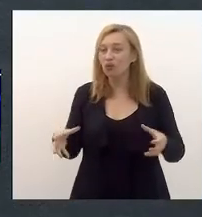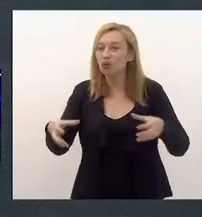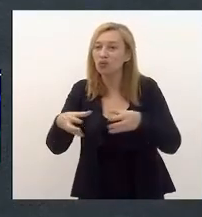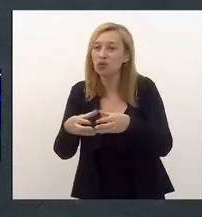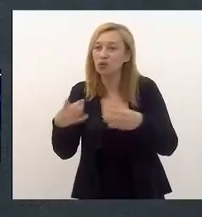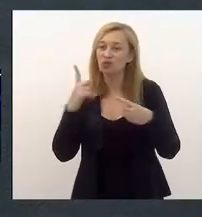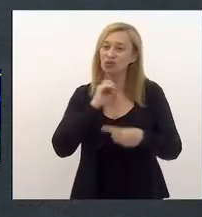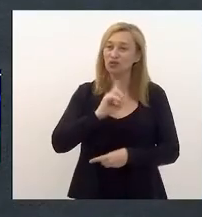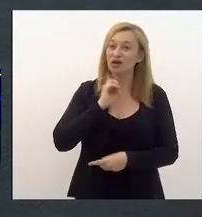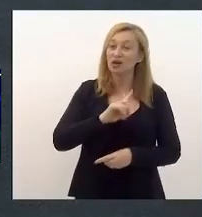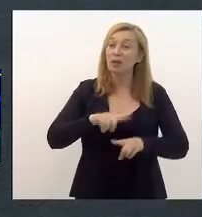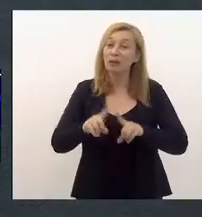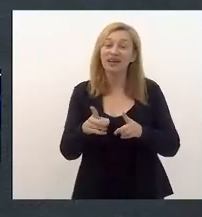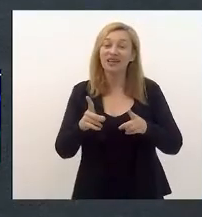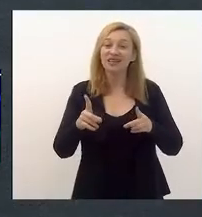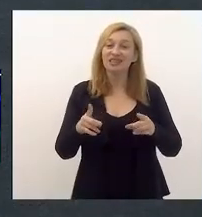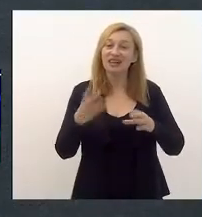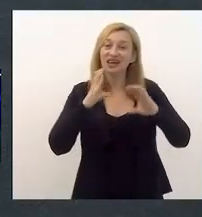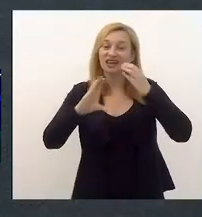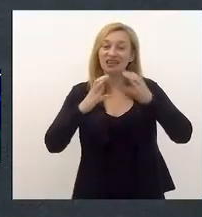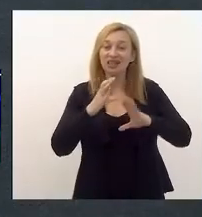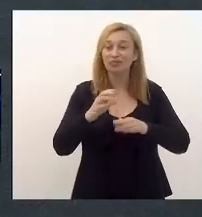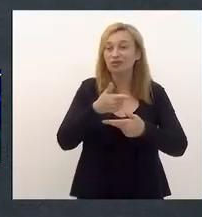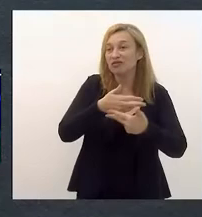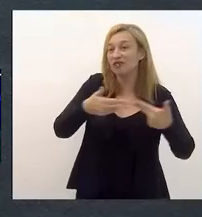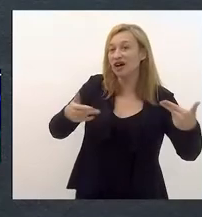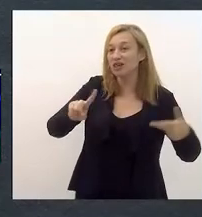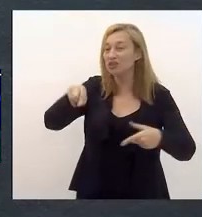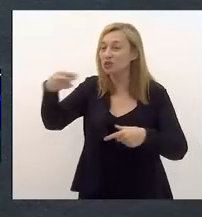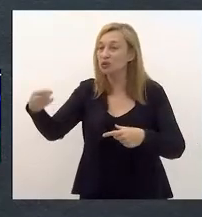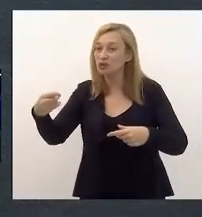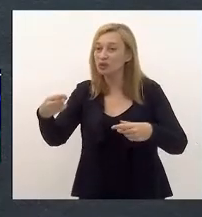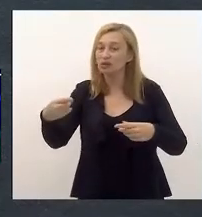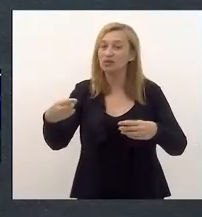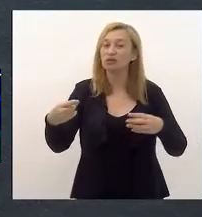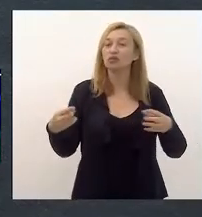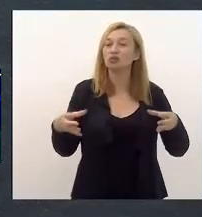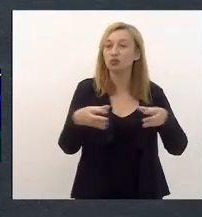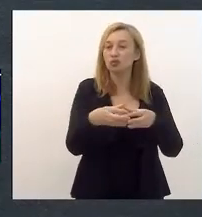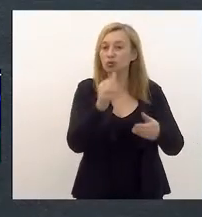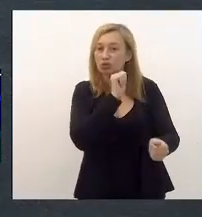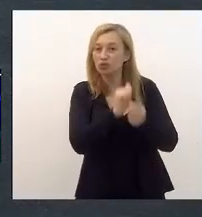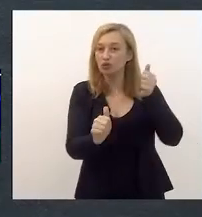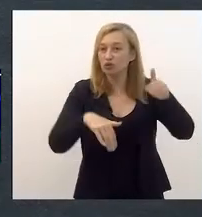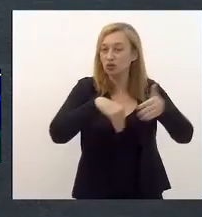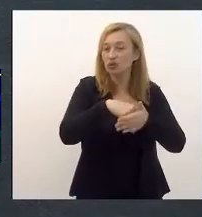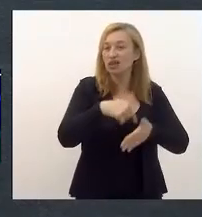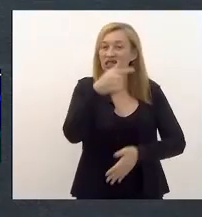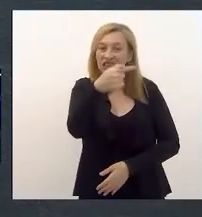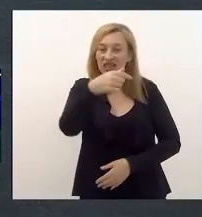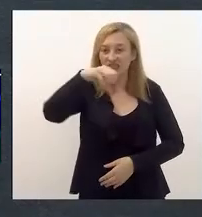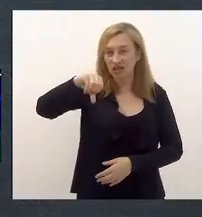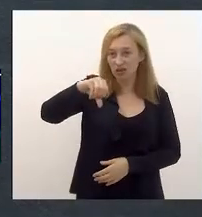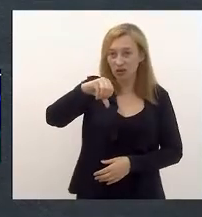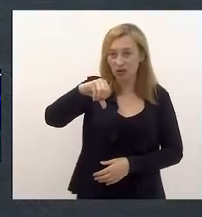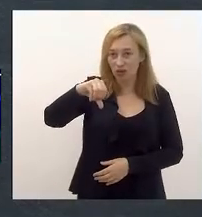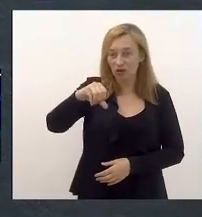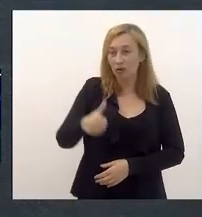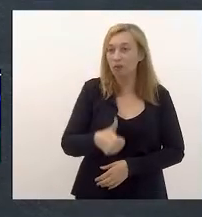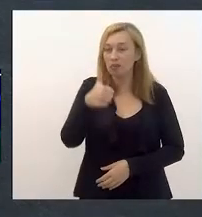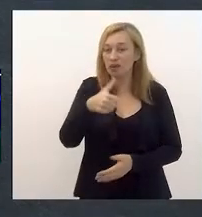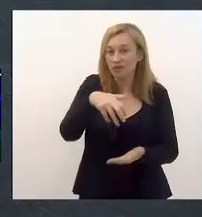é cantada pelas demais torcidas, unificou as torcidas ali. Uma música de 79, quando teve a primeira